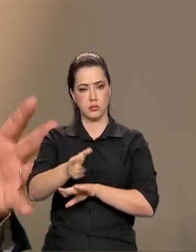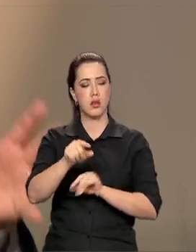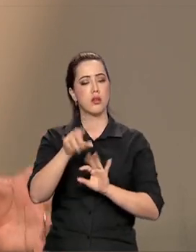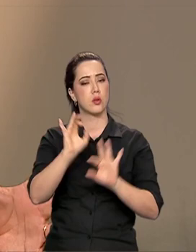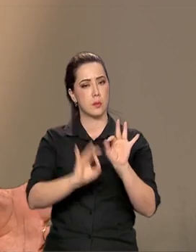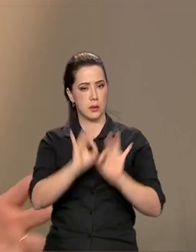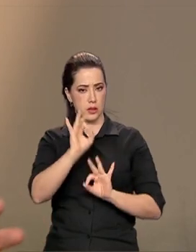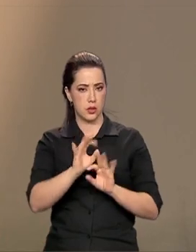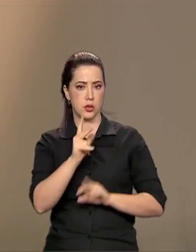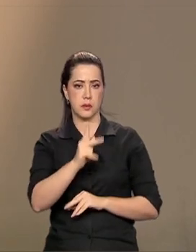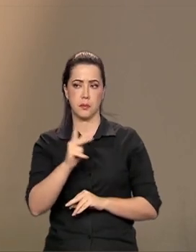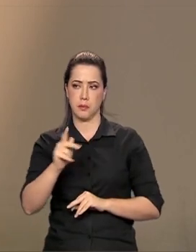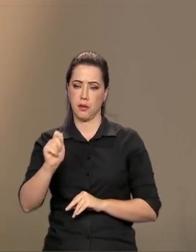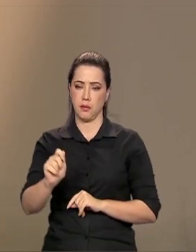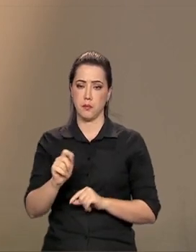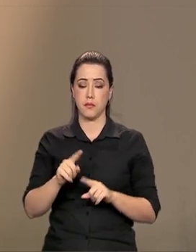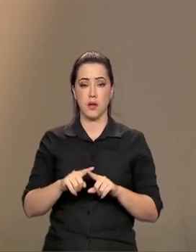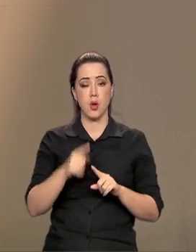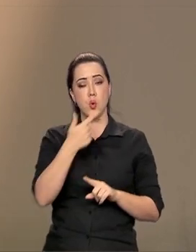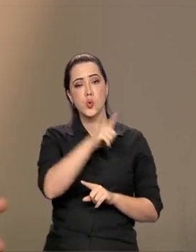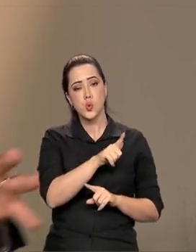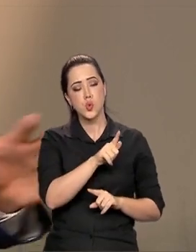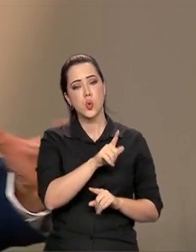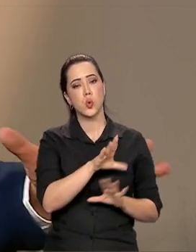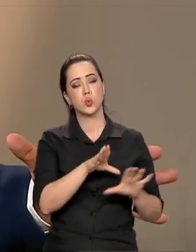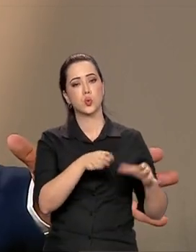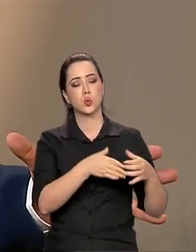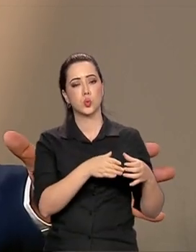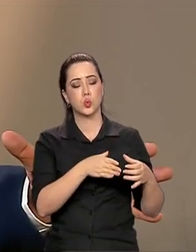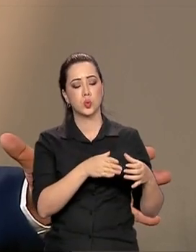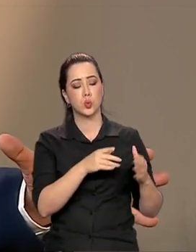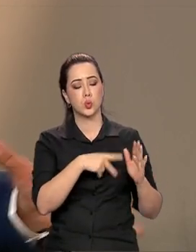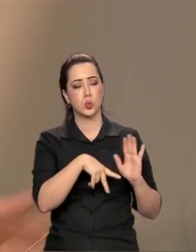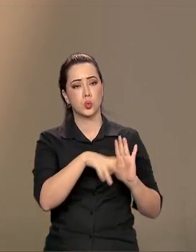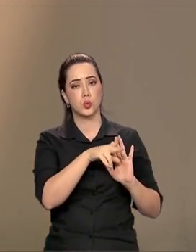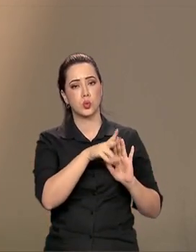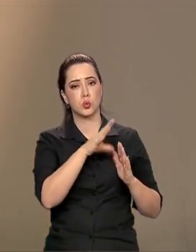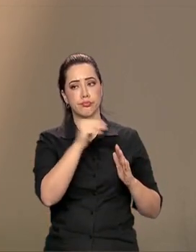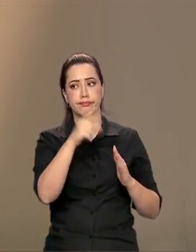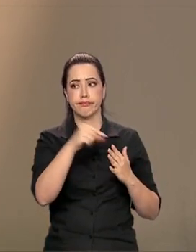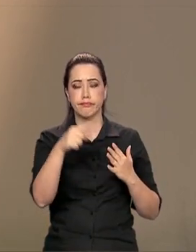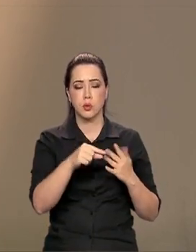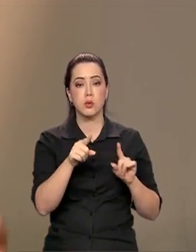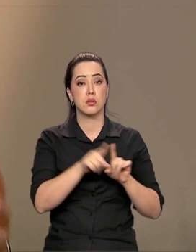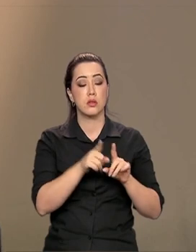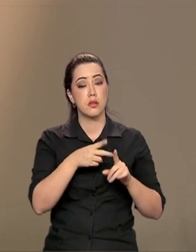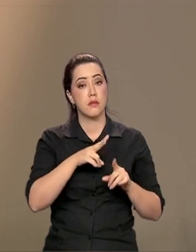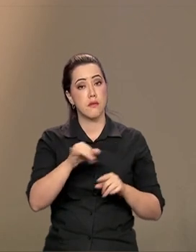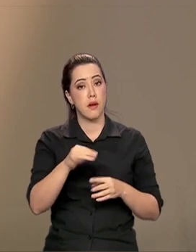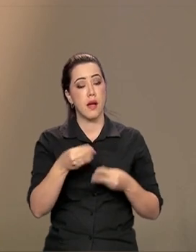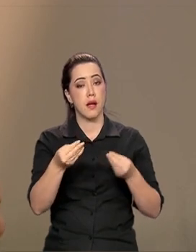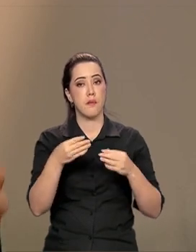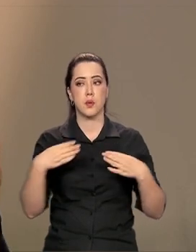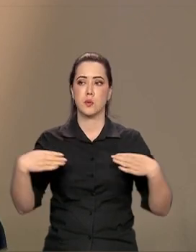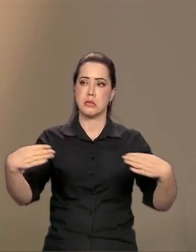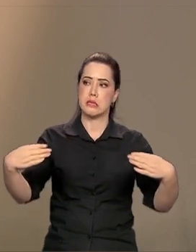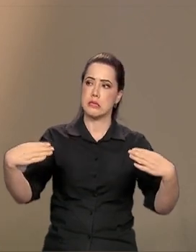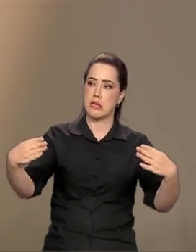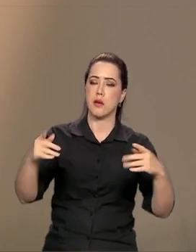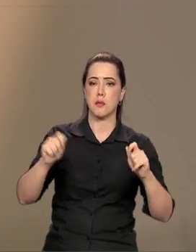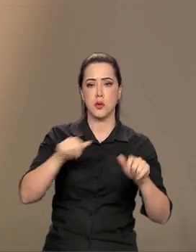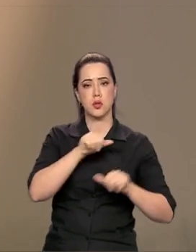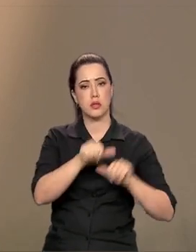planejamento participativo. Os demais nós mandamos para os ministérios, para que possa ser avaliado o que é que pode ser